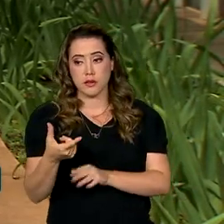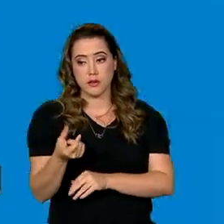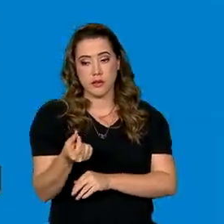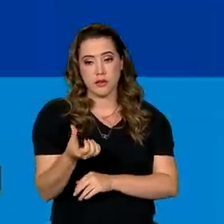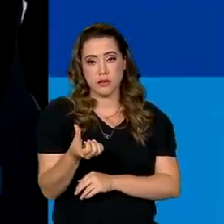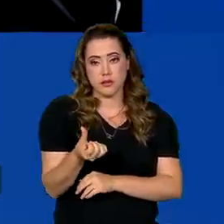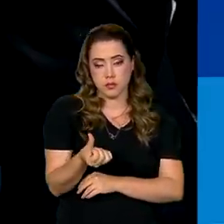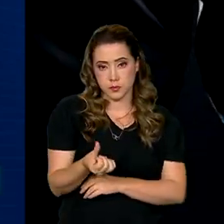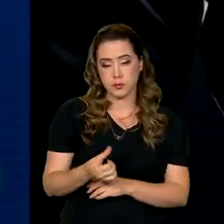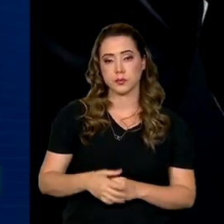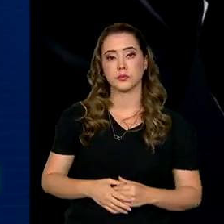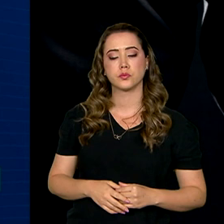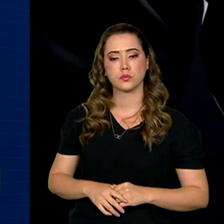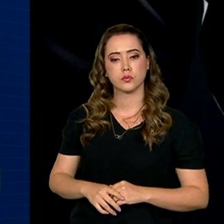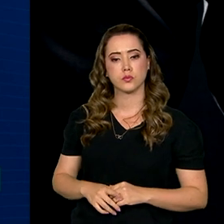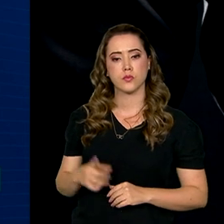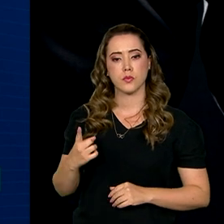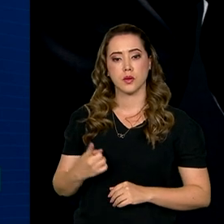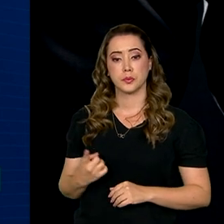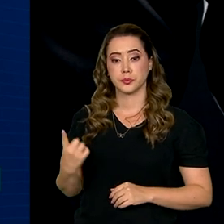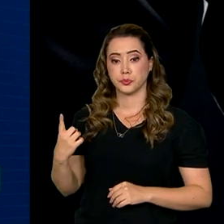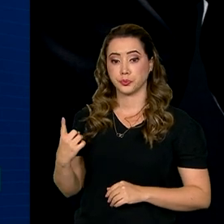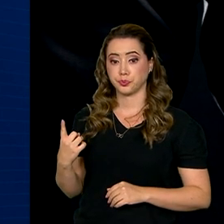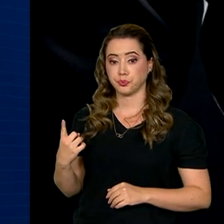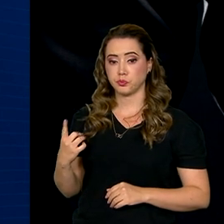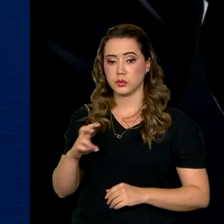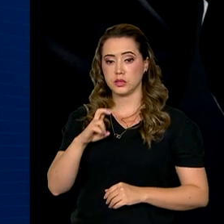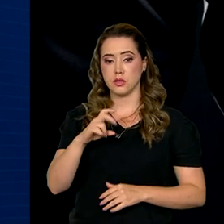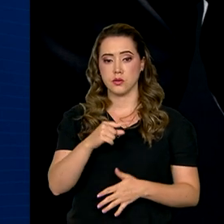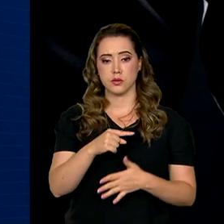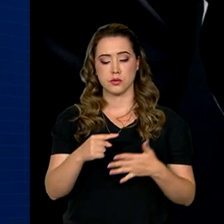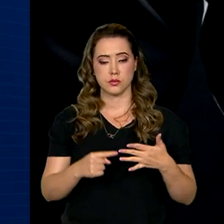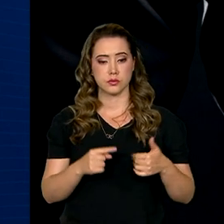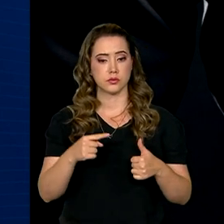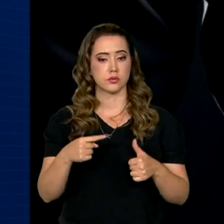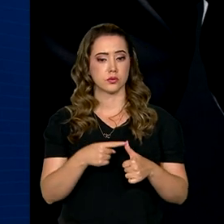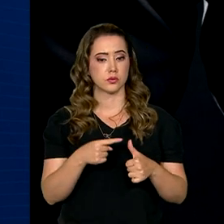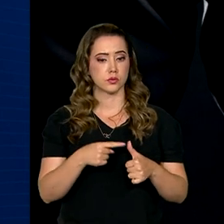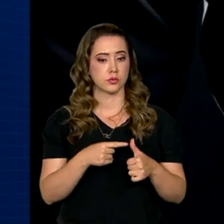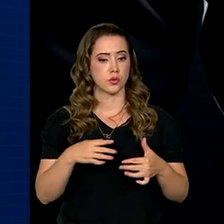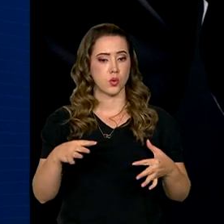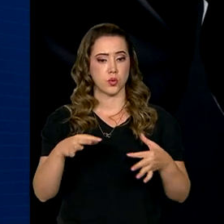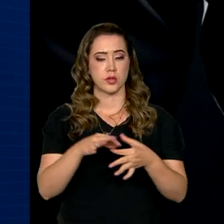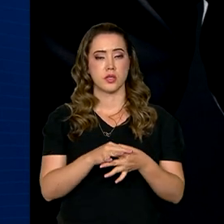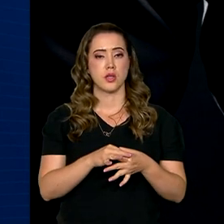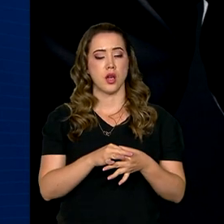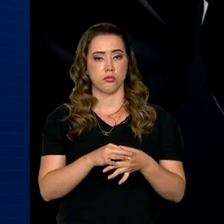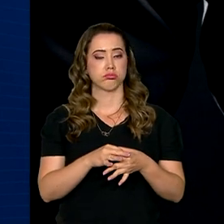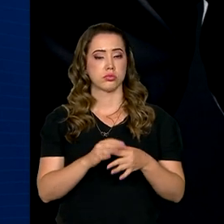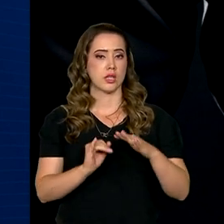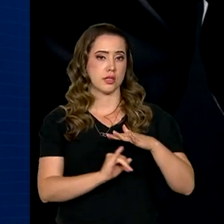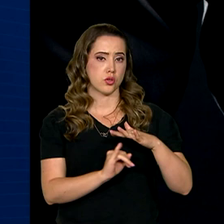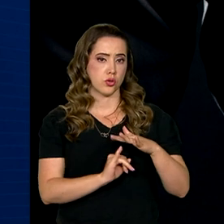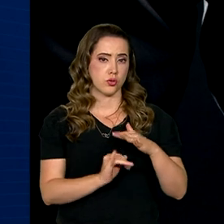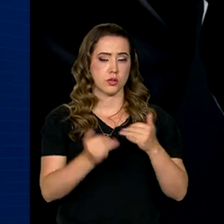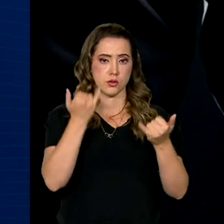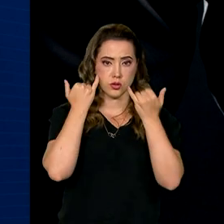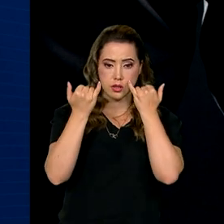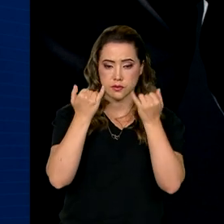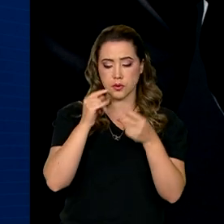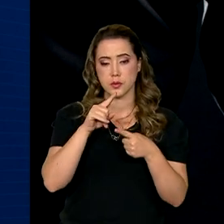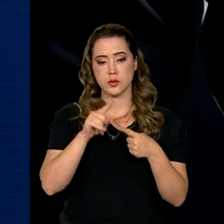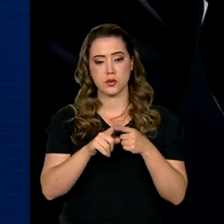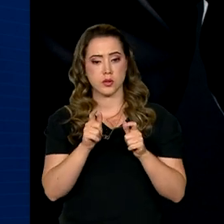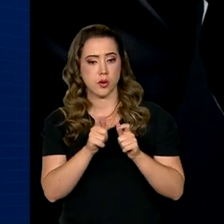O Enfoque terá cinco eixos, integração institucional e informacional, aumento da